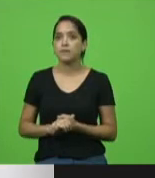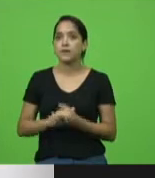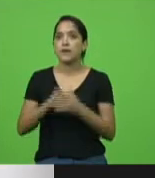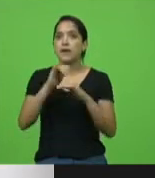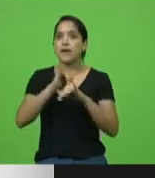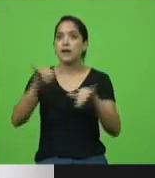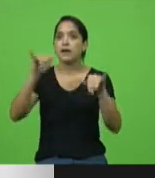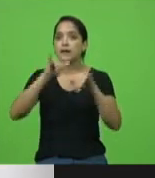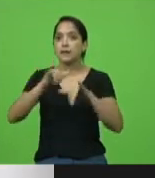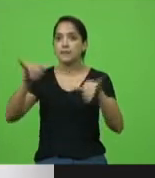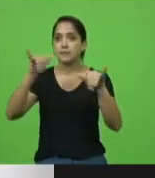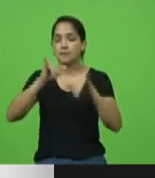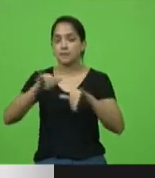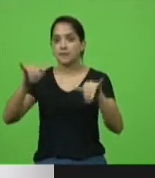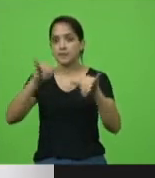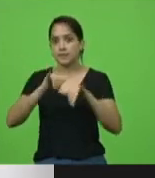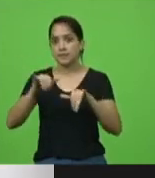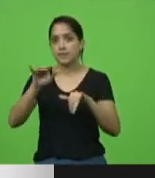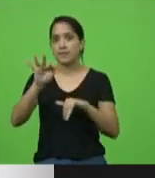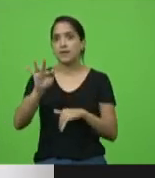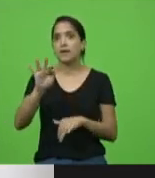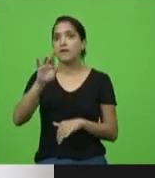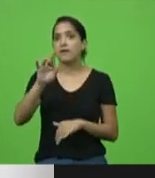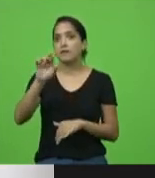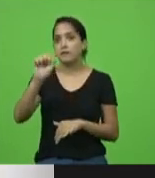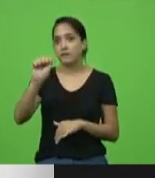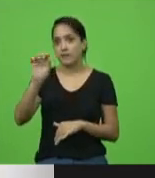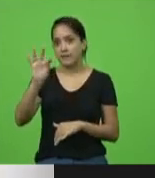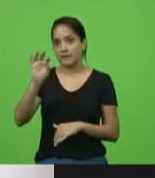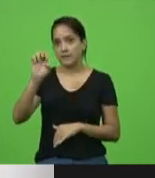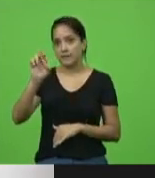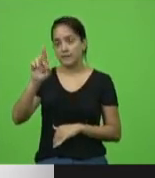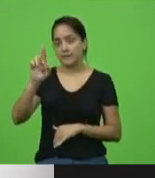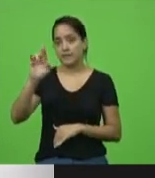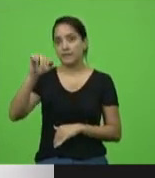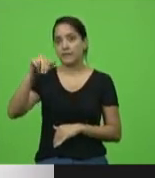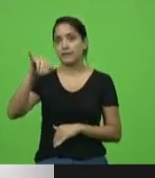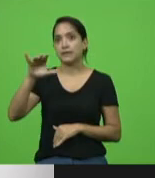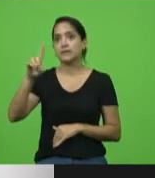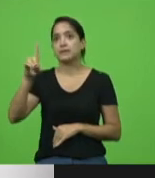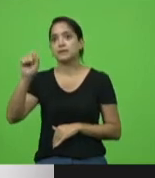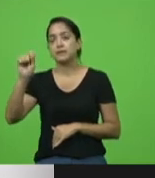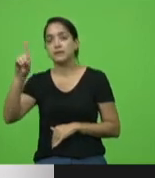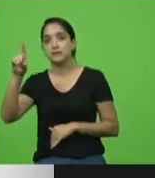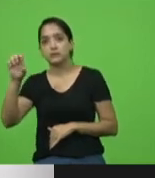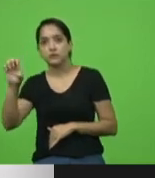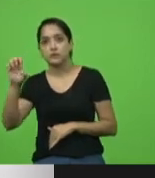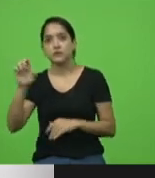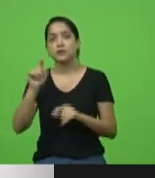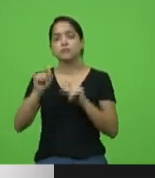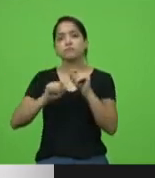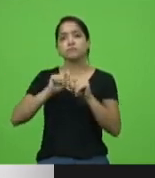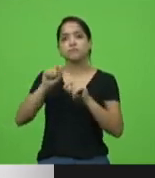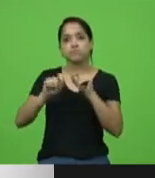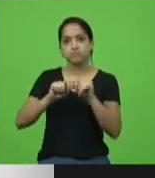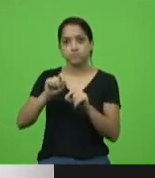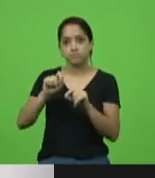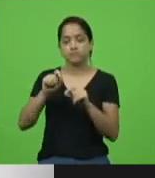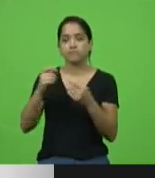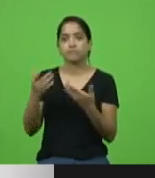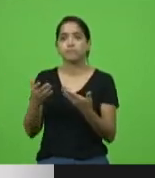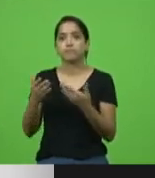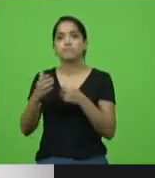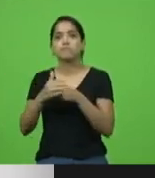da fraternidade deste ano, que ela trata da fraternidade